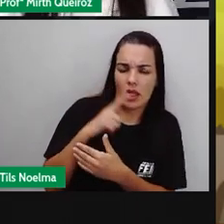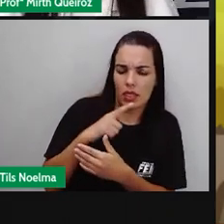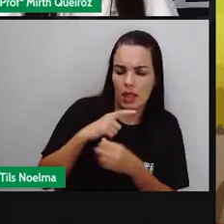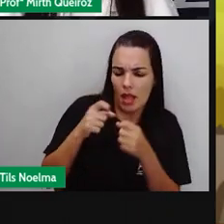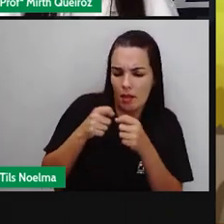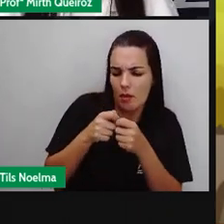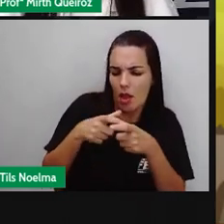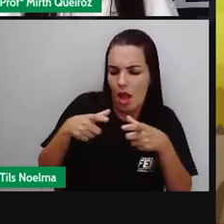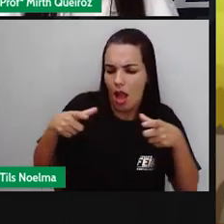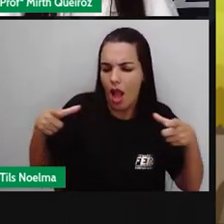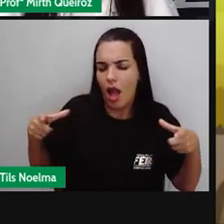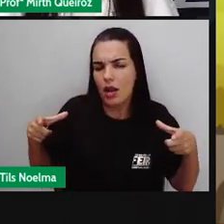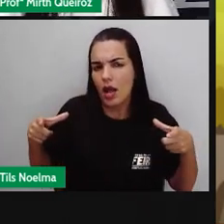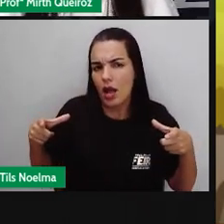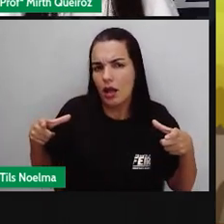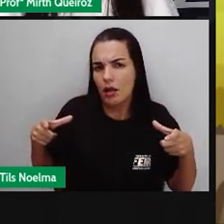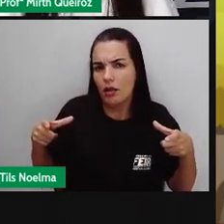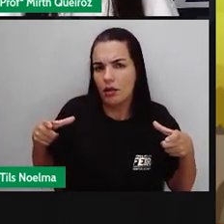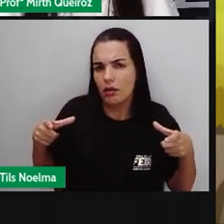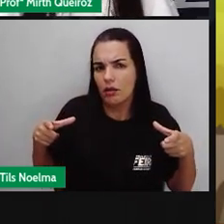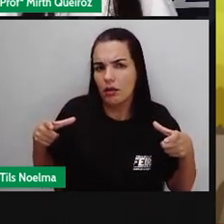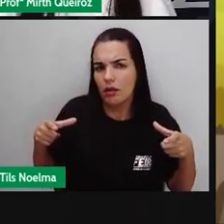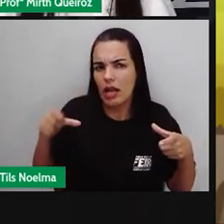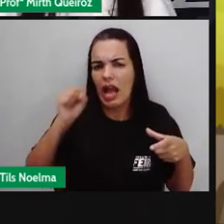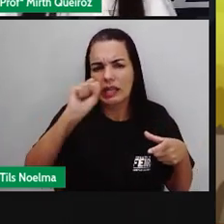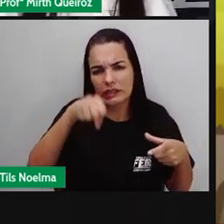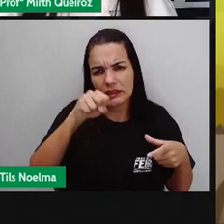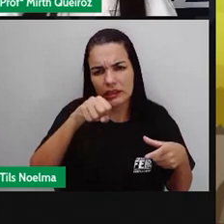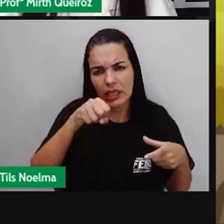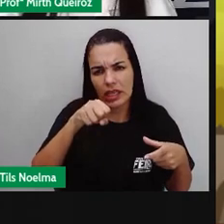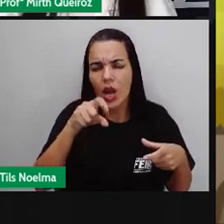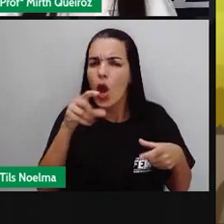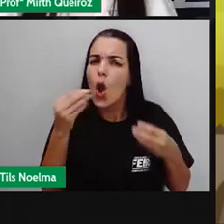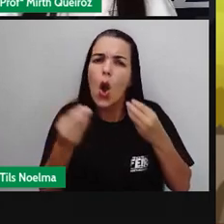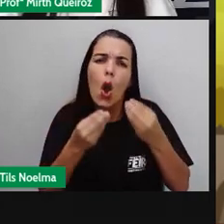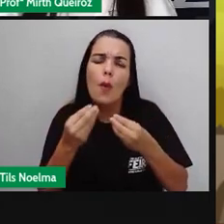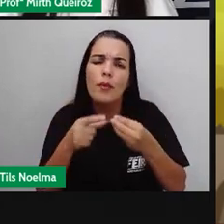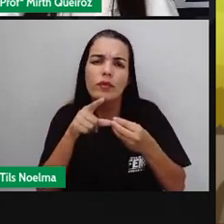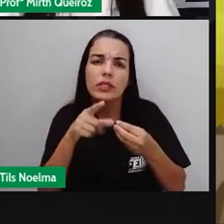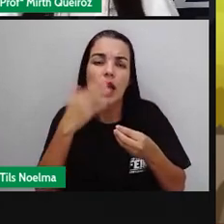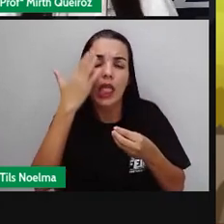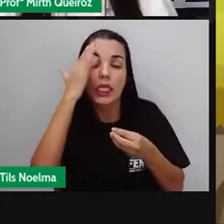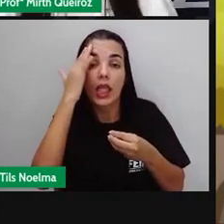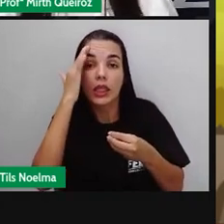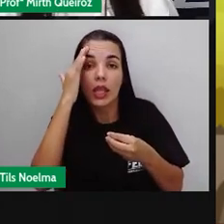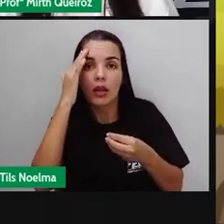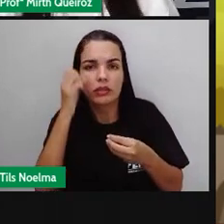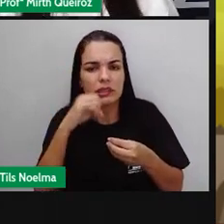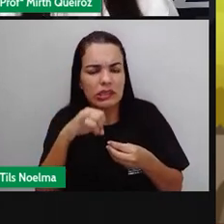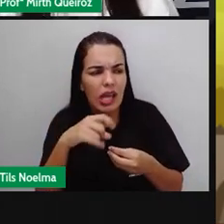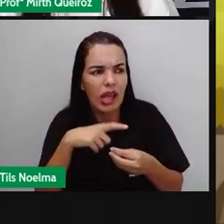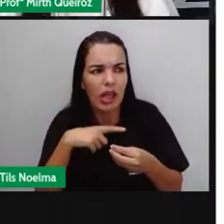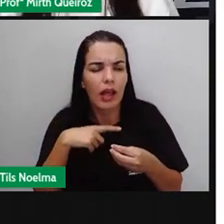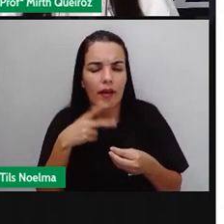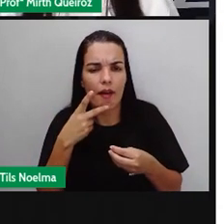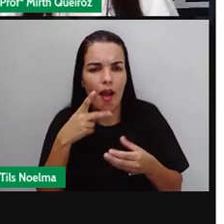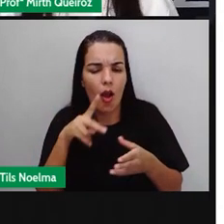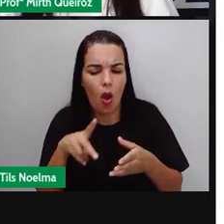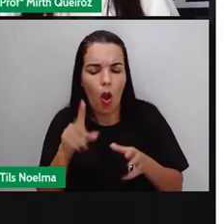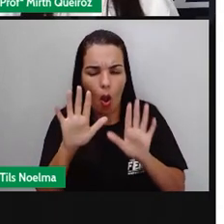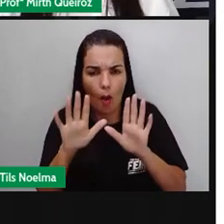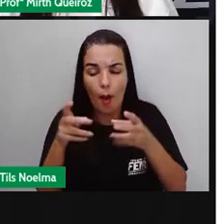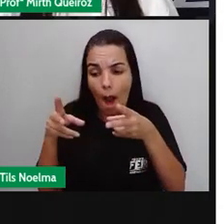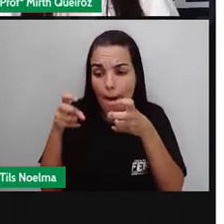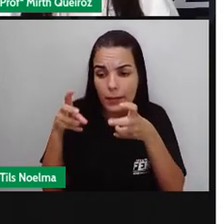ou área? Sim ou não? Como você chegou a essa conclusão? Será que eles apresentam? Observem só.